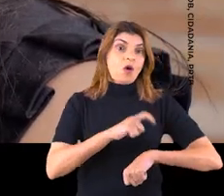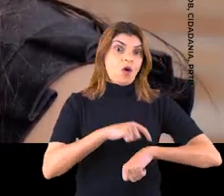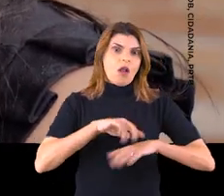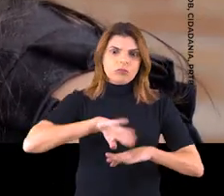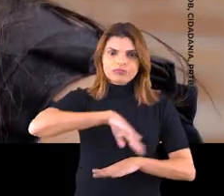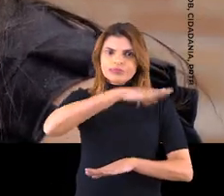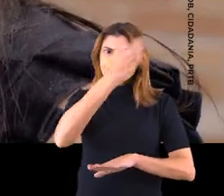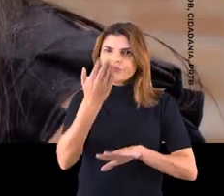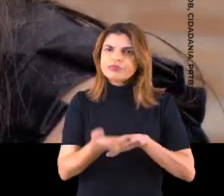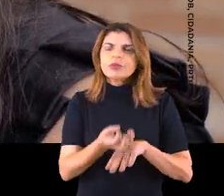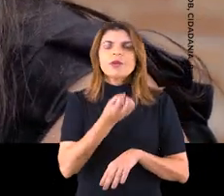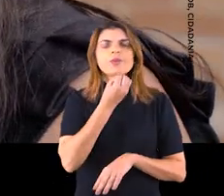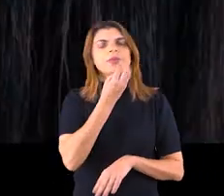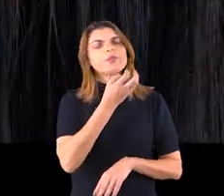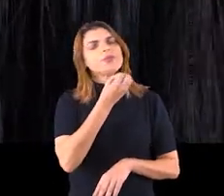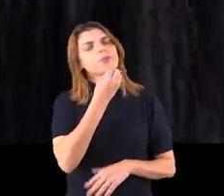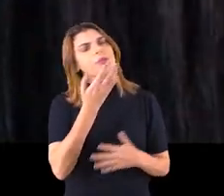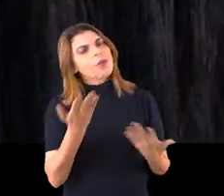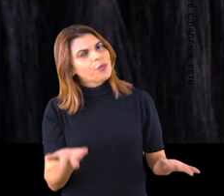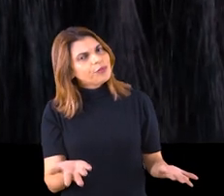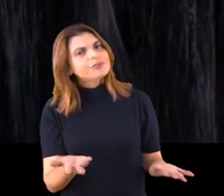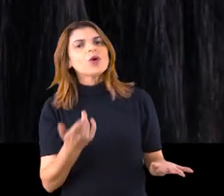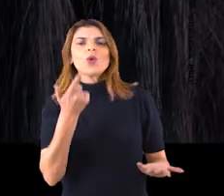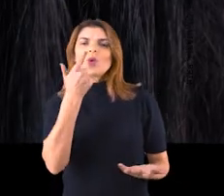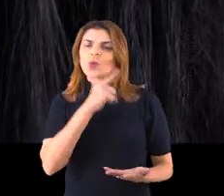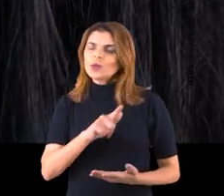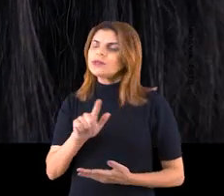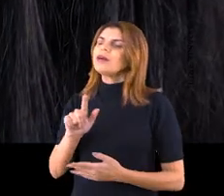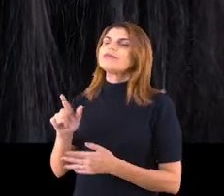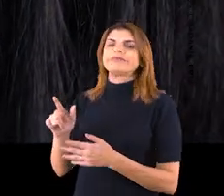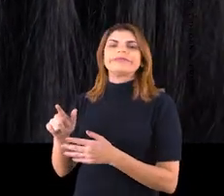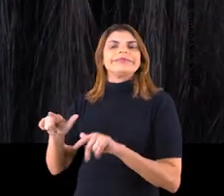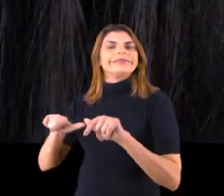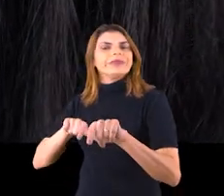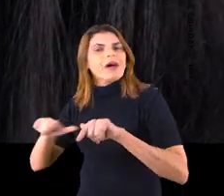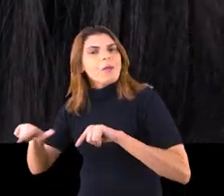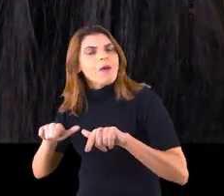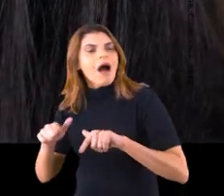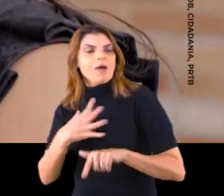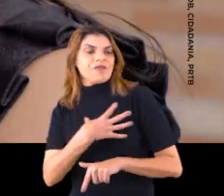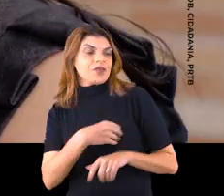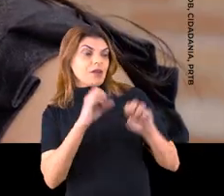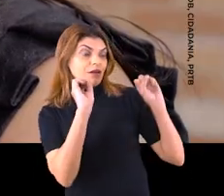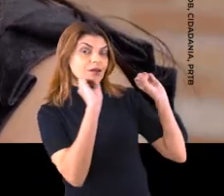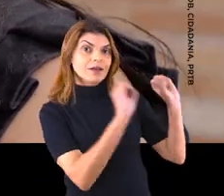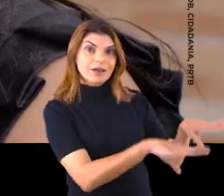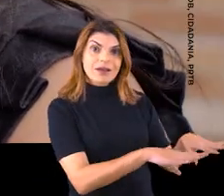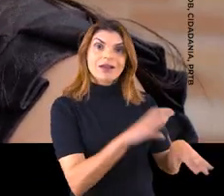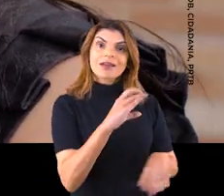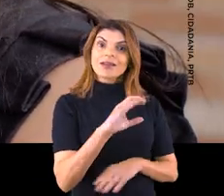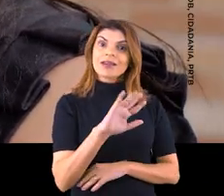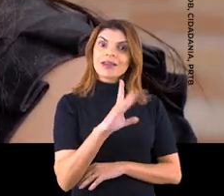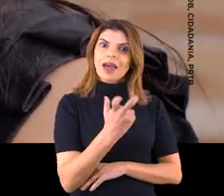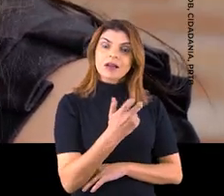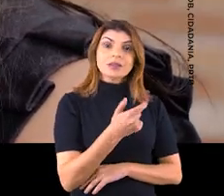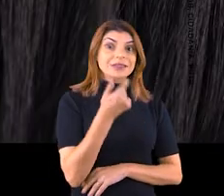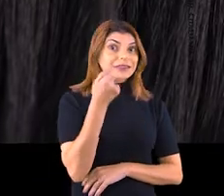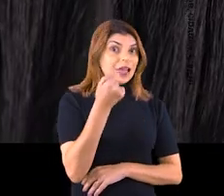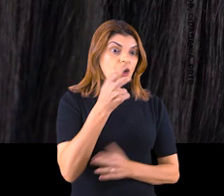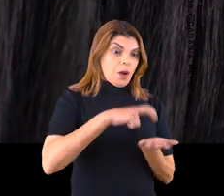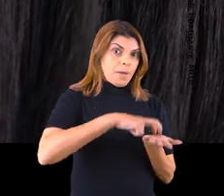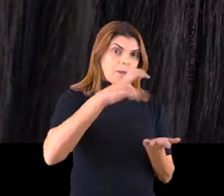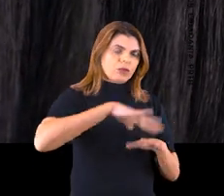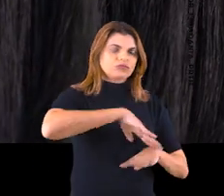bom, por quê? Conseguir arrumar um trabalho no período que ela estiver na creche, né? De 7 às 5 horas da tarde.